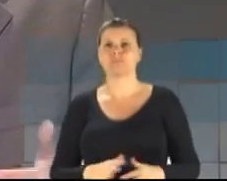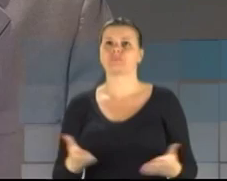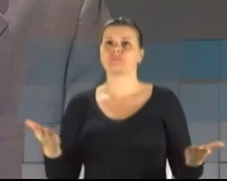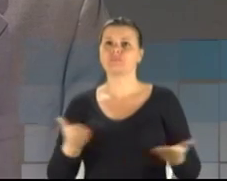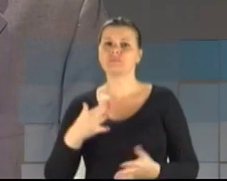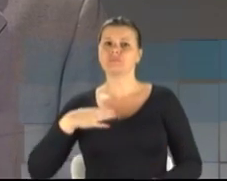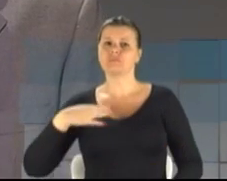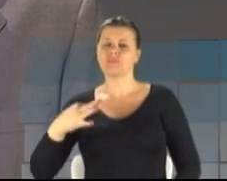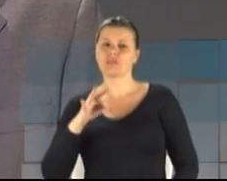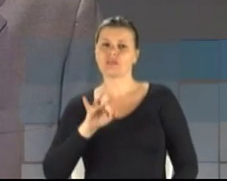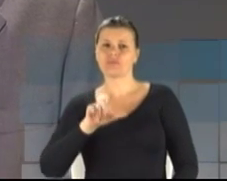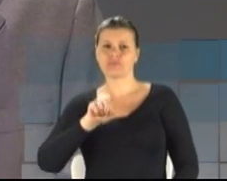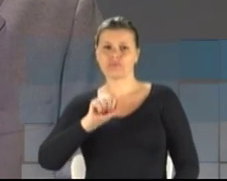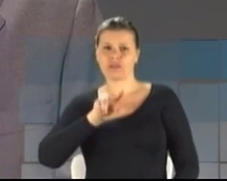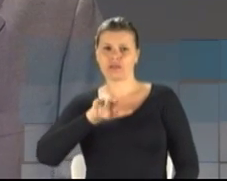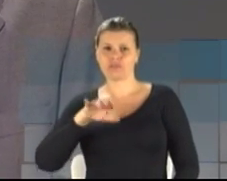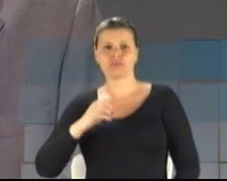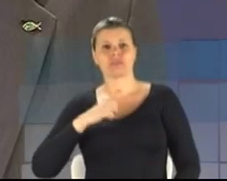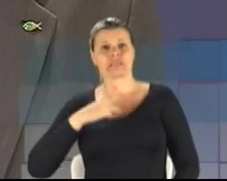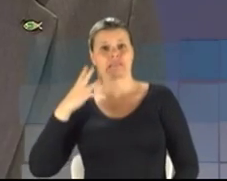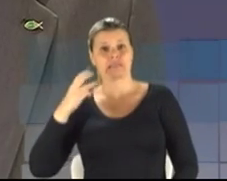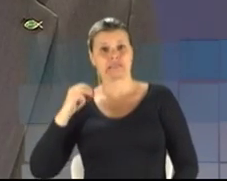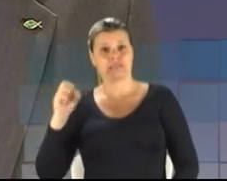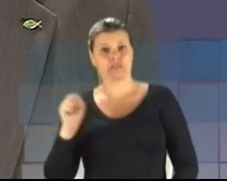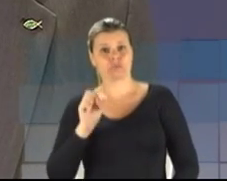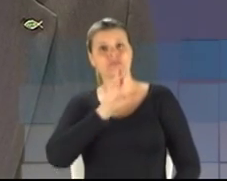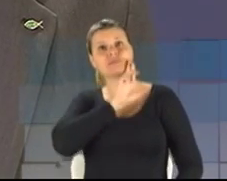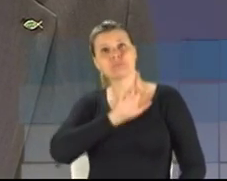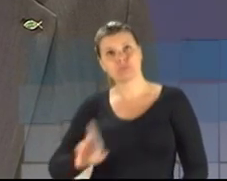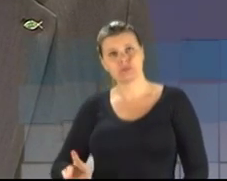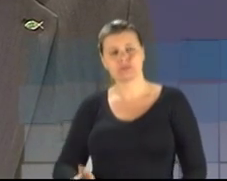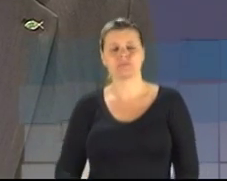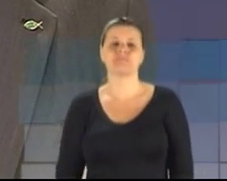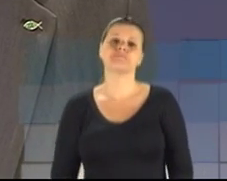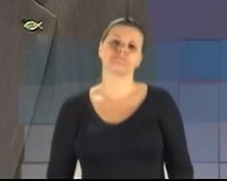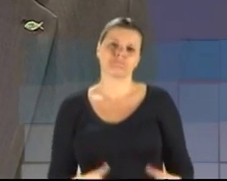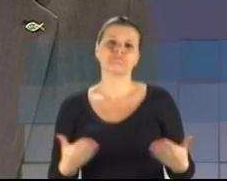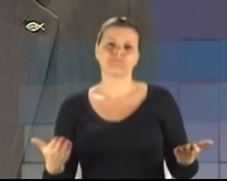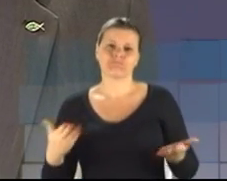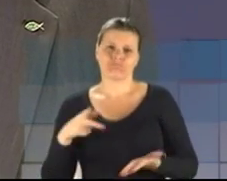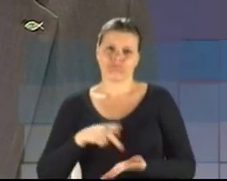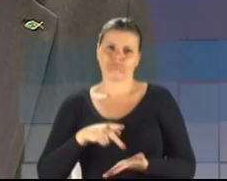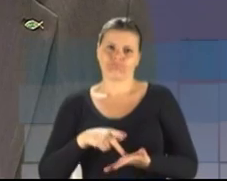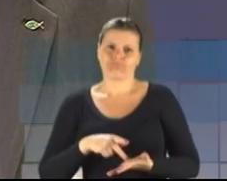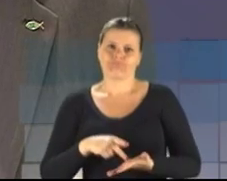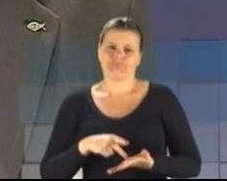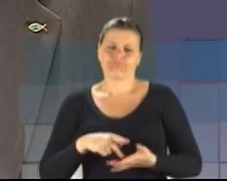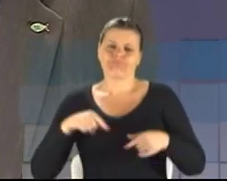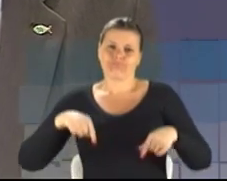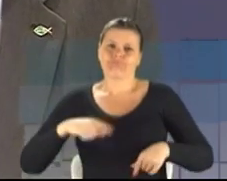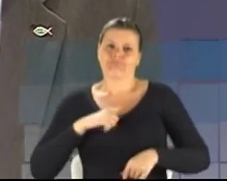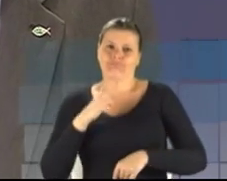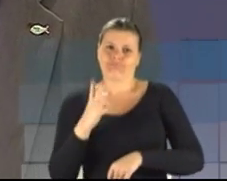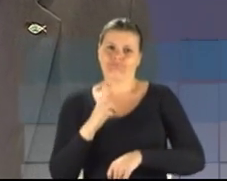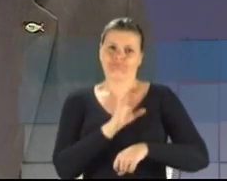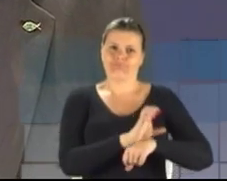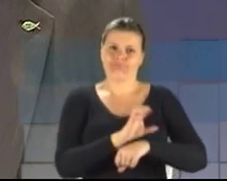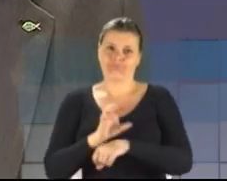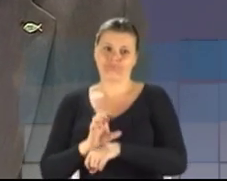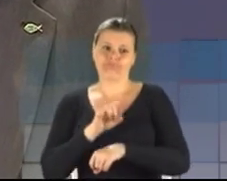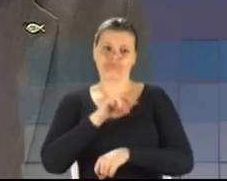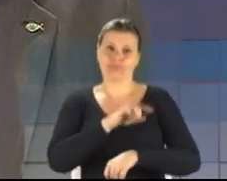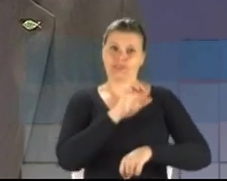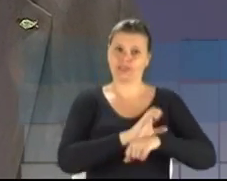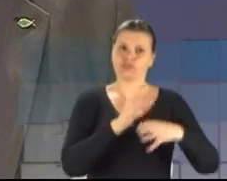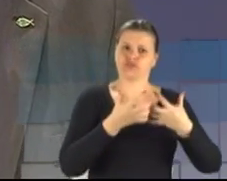Gomes tem 30 segundos para a réplica. É, realmente são dois Estados. O Estado que funciona, que é o da